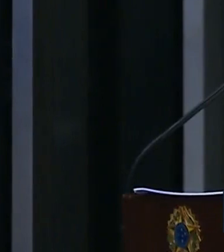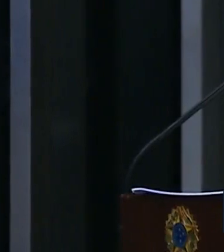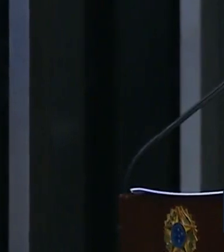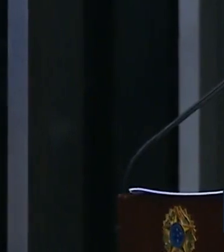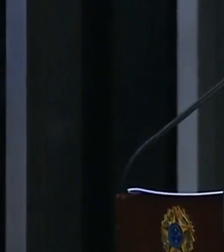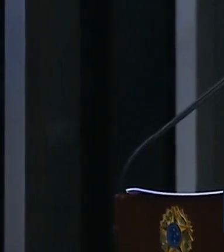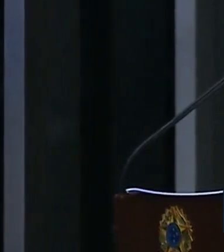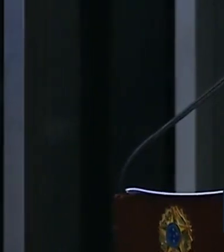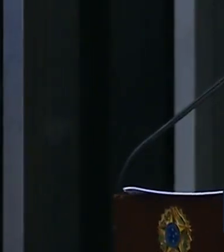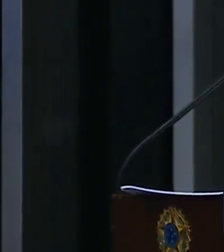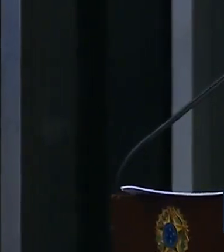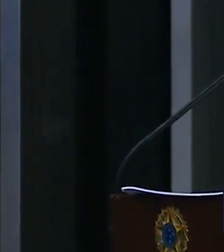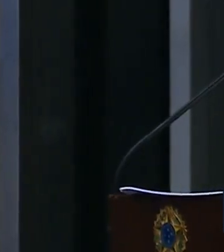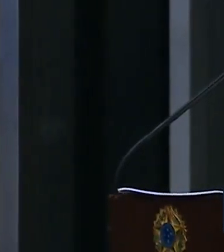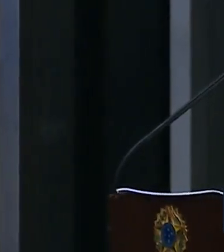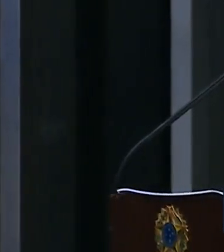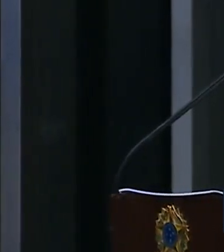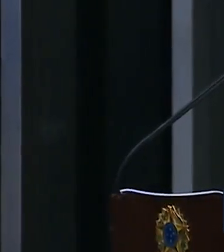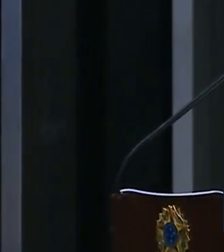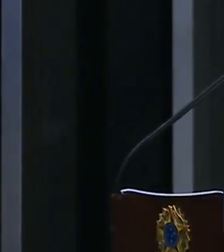pesava sobre meus ombros.